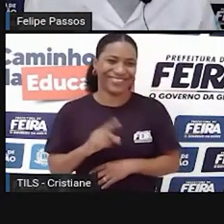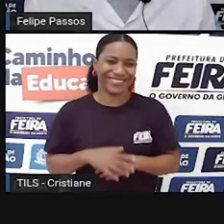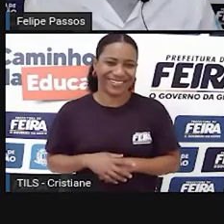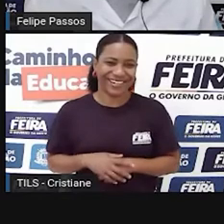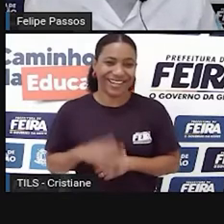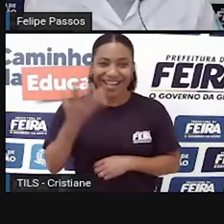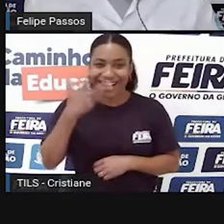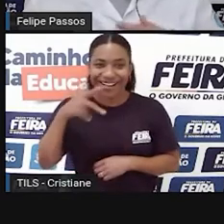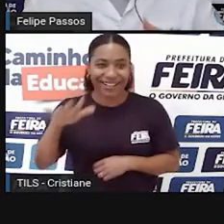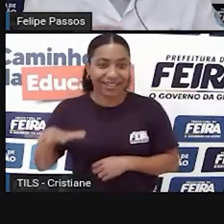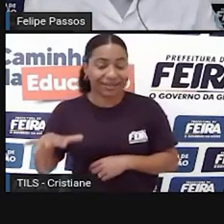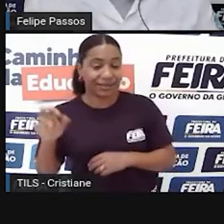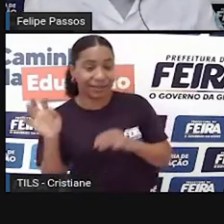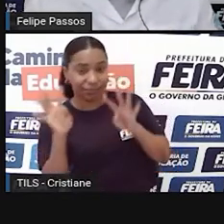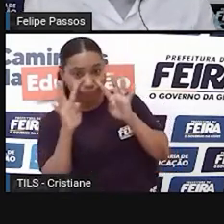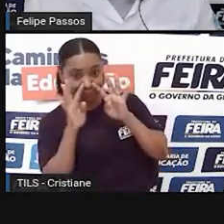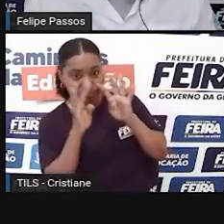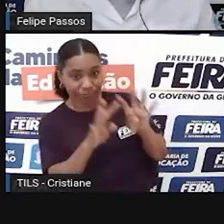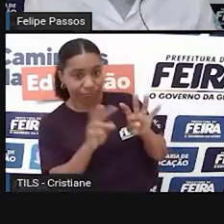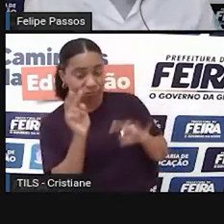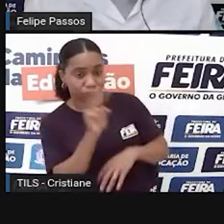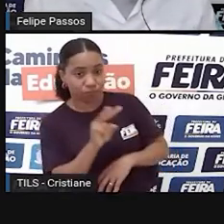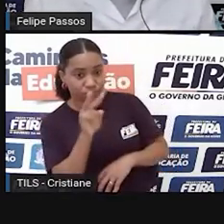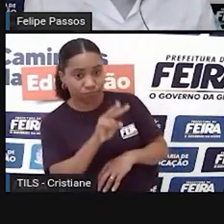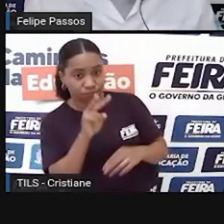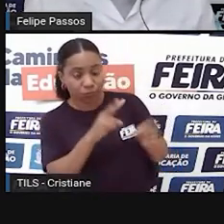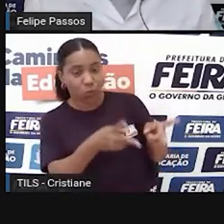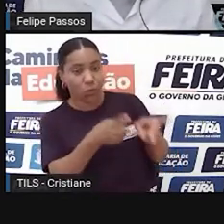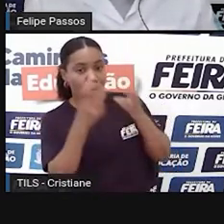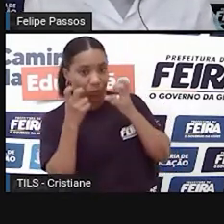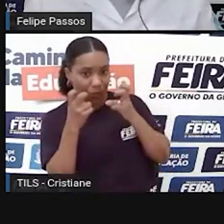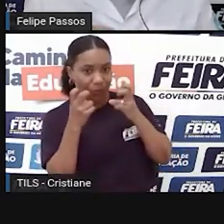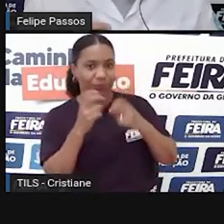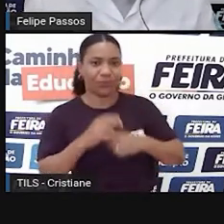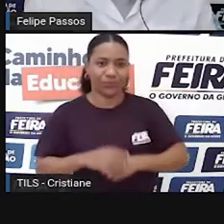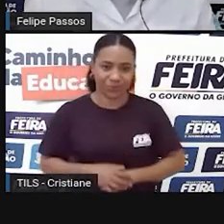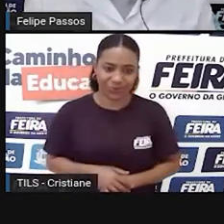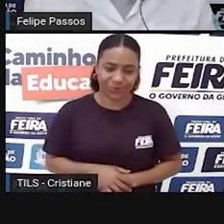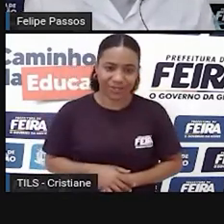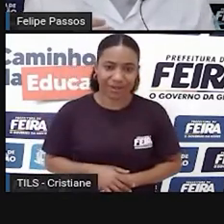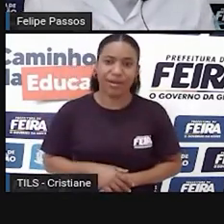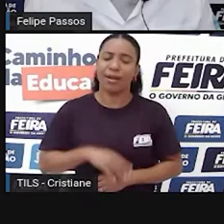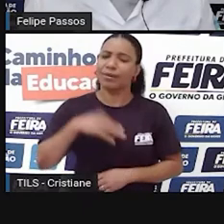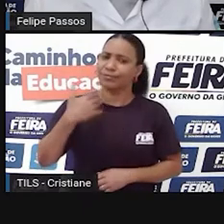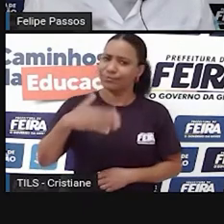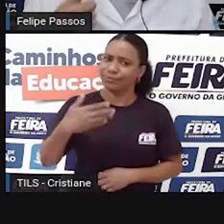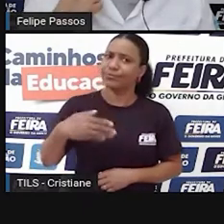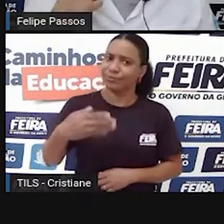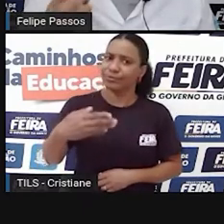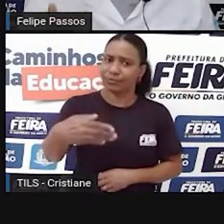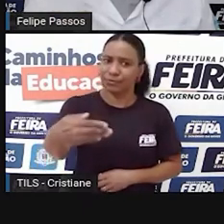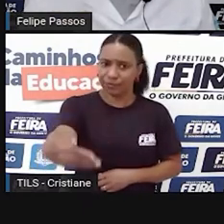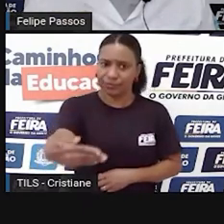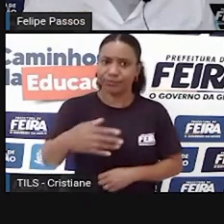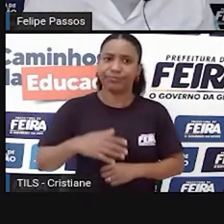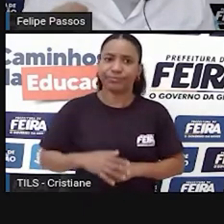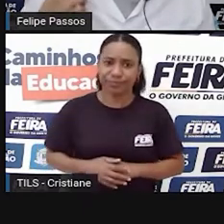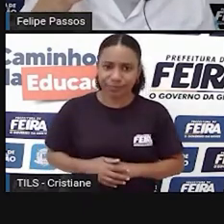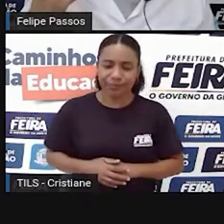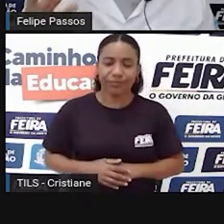E algum tempo depois, talvez, enquanto começava a se formar essa comunicação verbal,